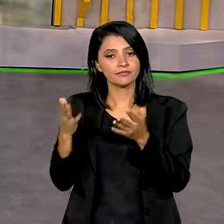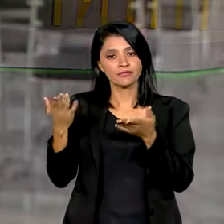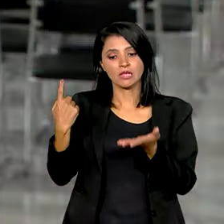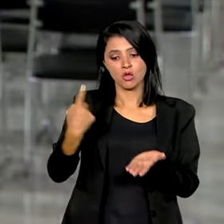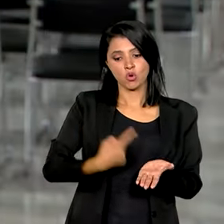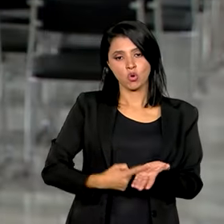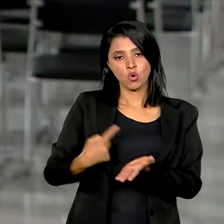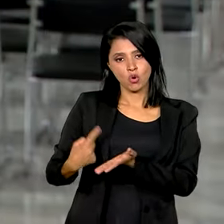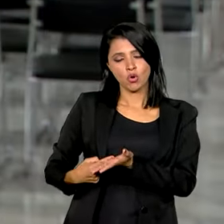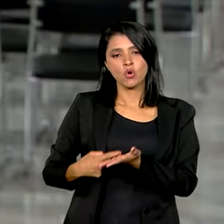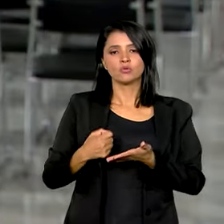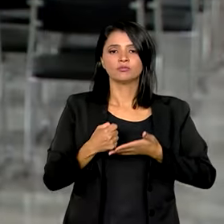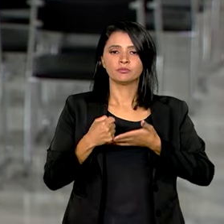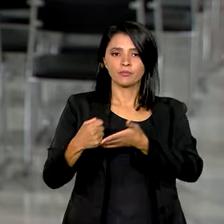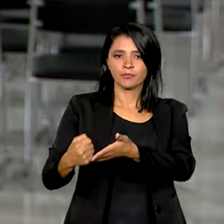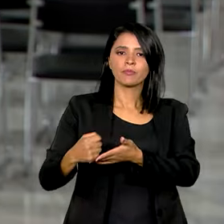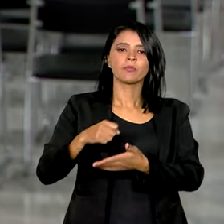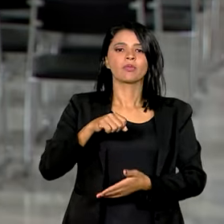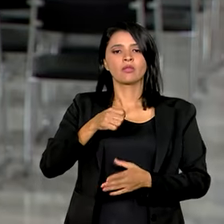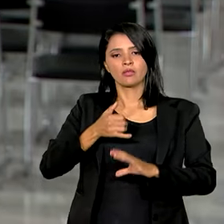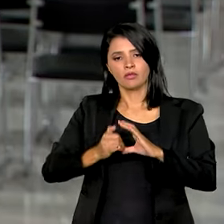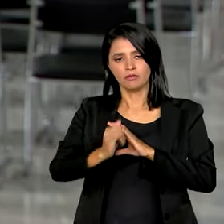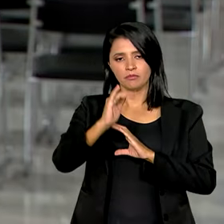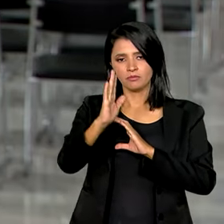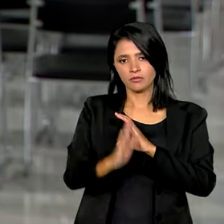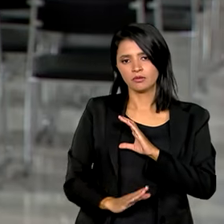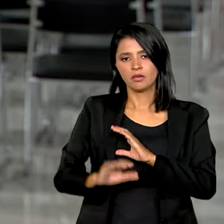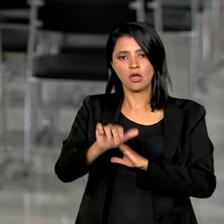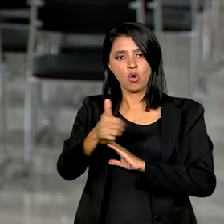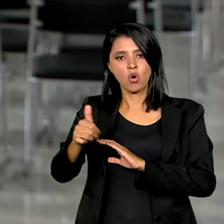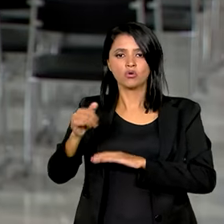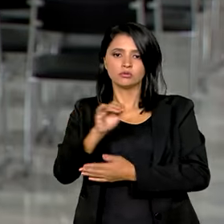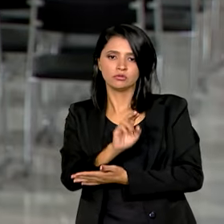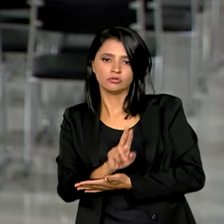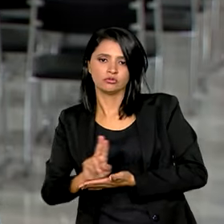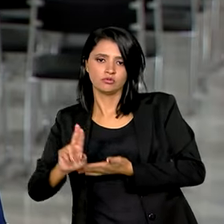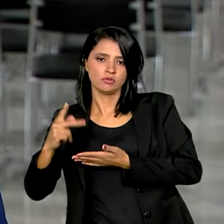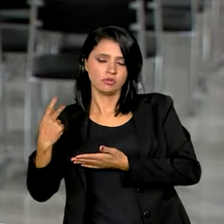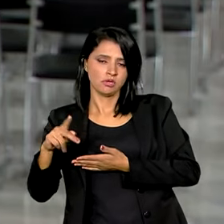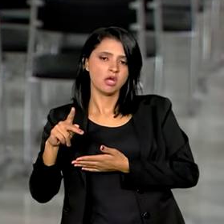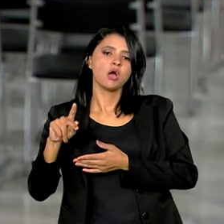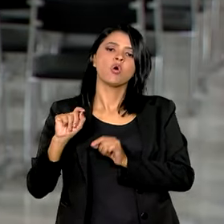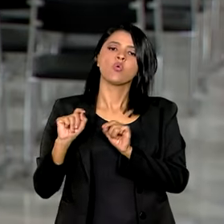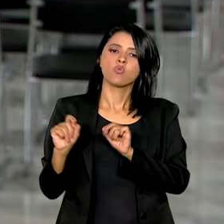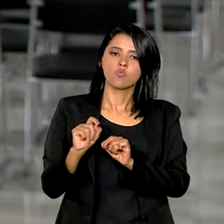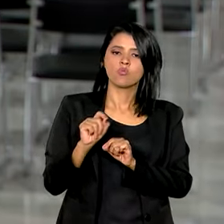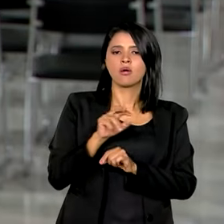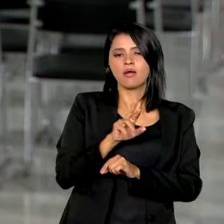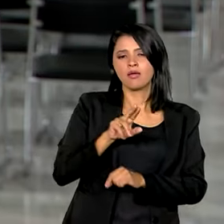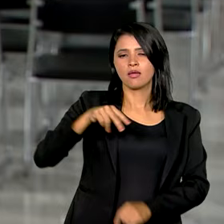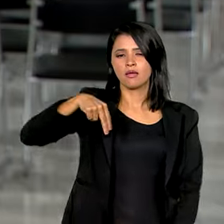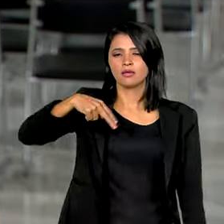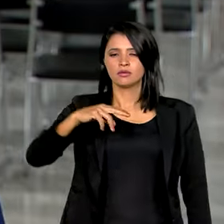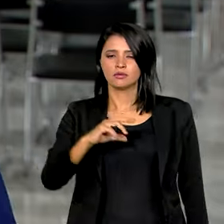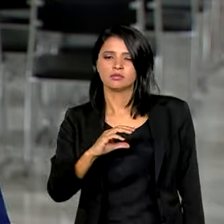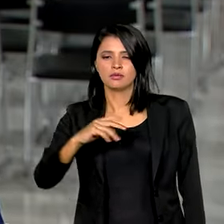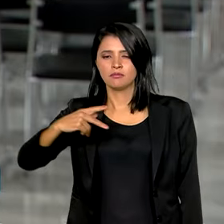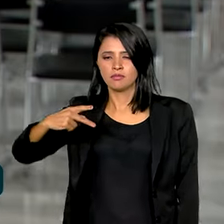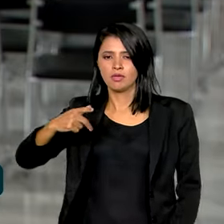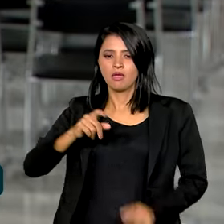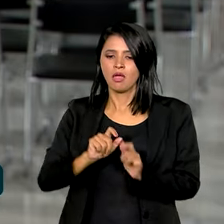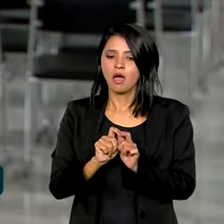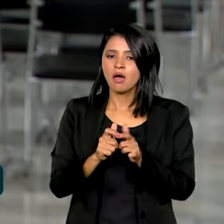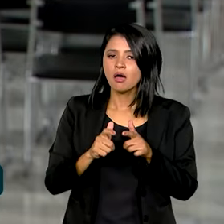acordos de cooperação entre EBC e as 11 instituições de ensino superior, a Rede Nacional de Comunicação Pública ganha